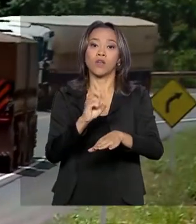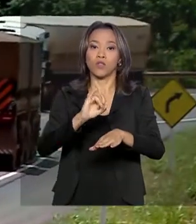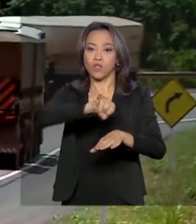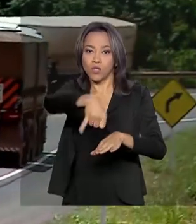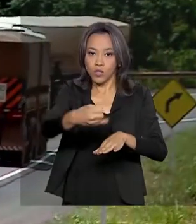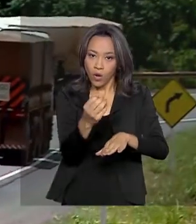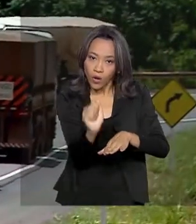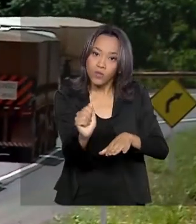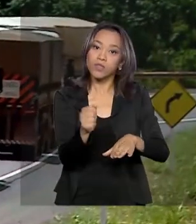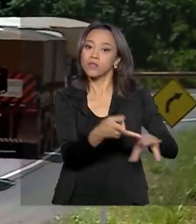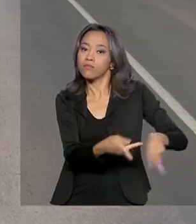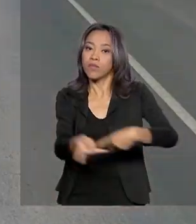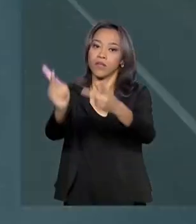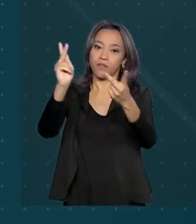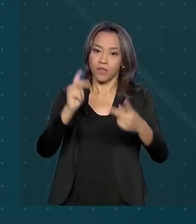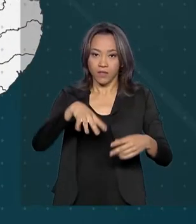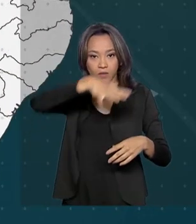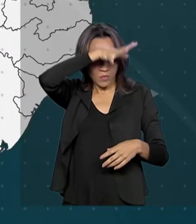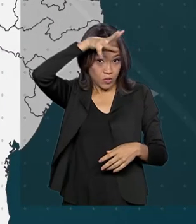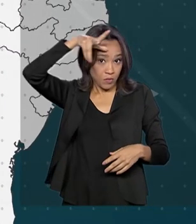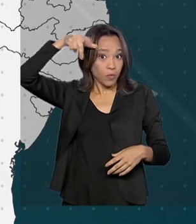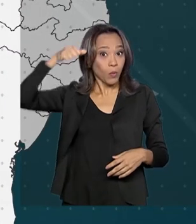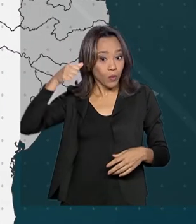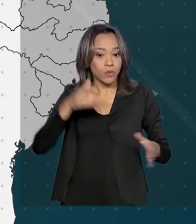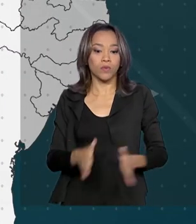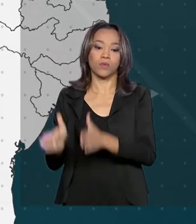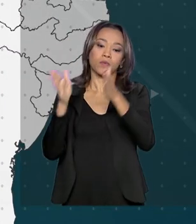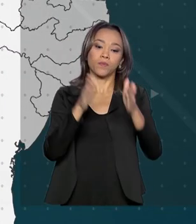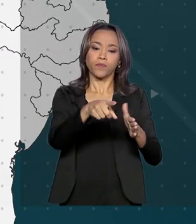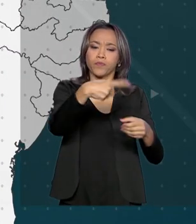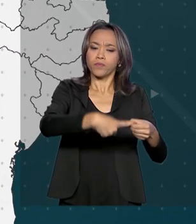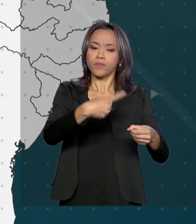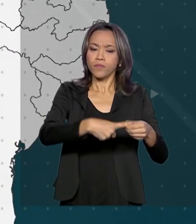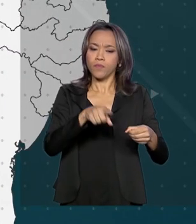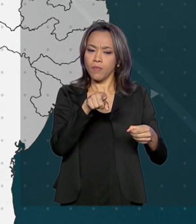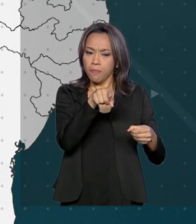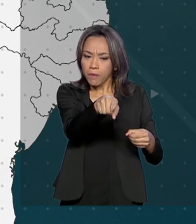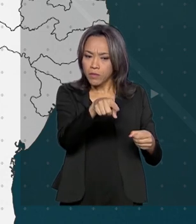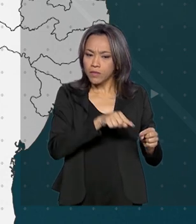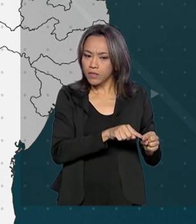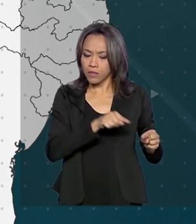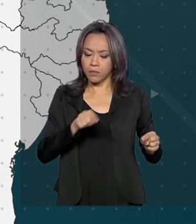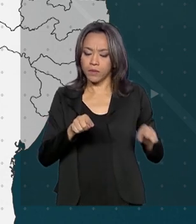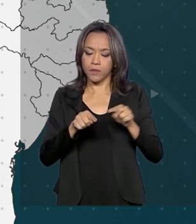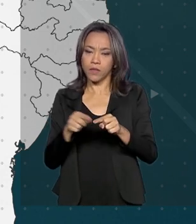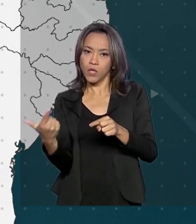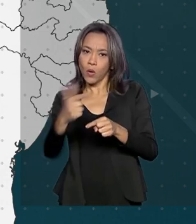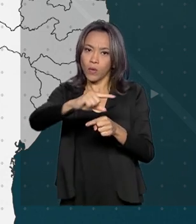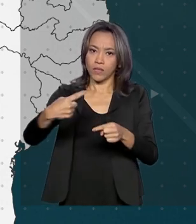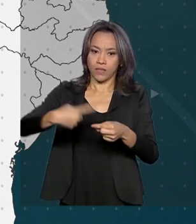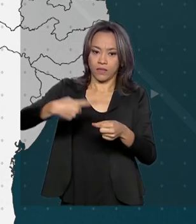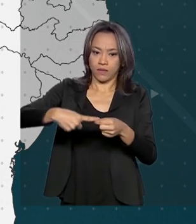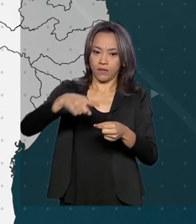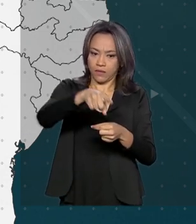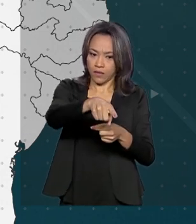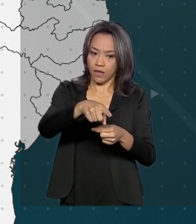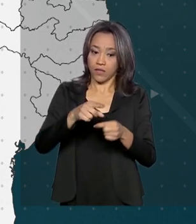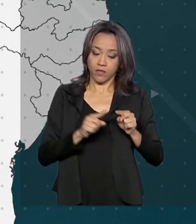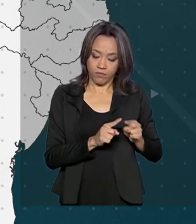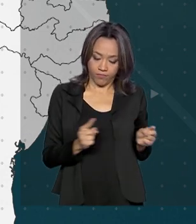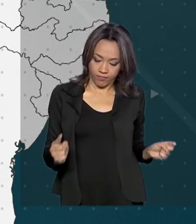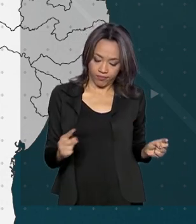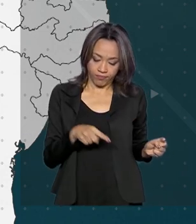produtor do grão do país. A pista nova fica entre os municípios de Moraes Almeida e Novo Progresso. Foram